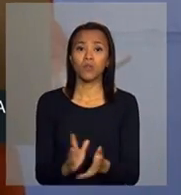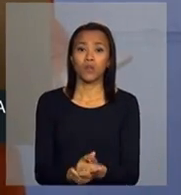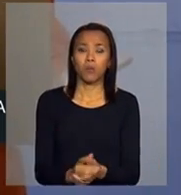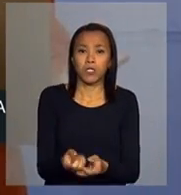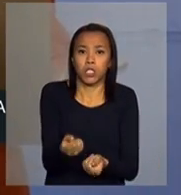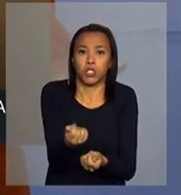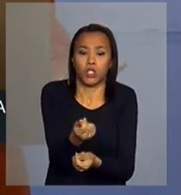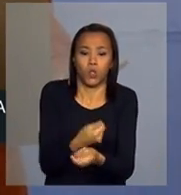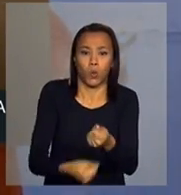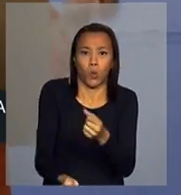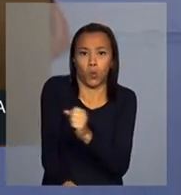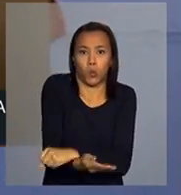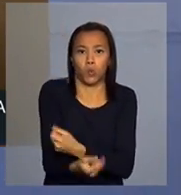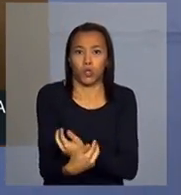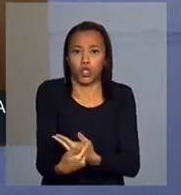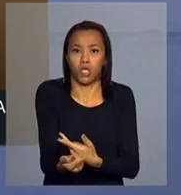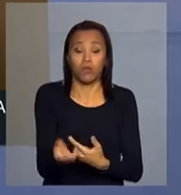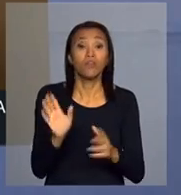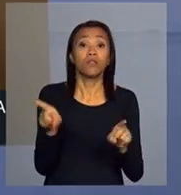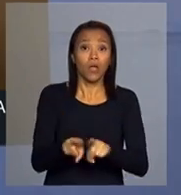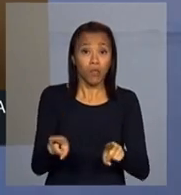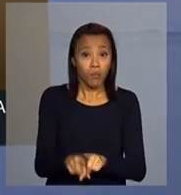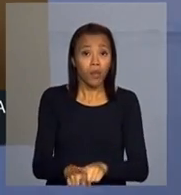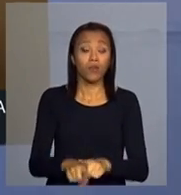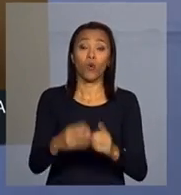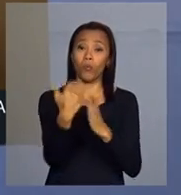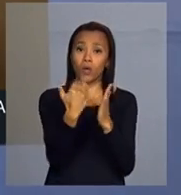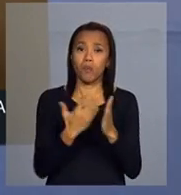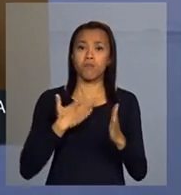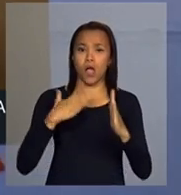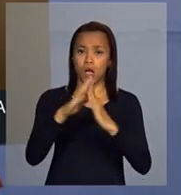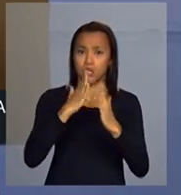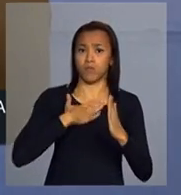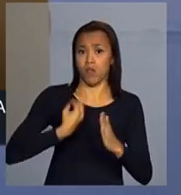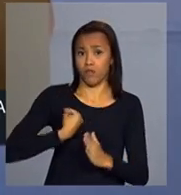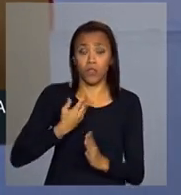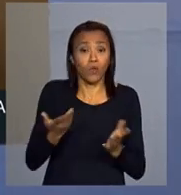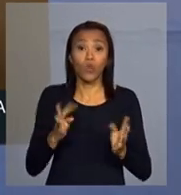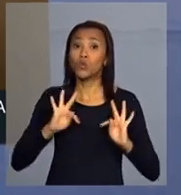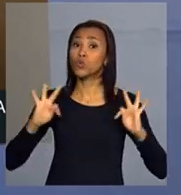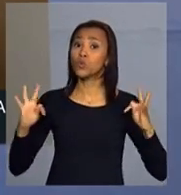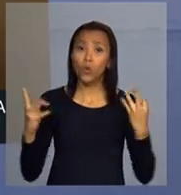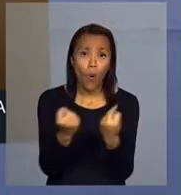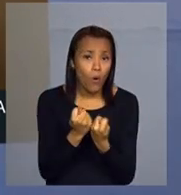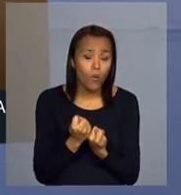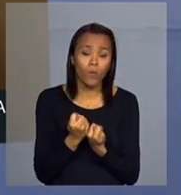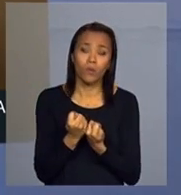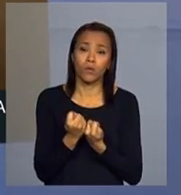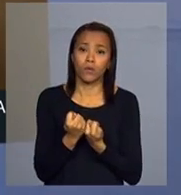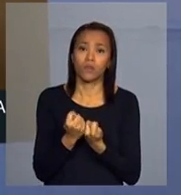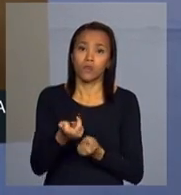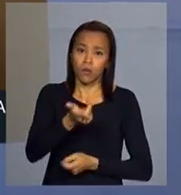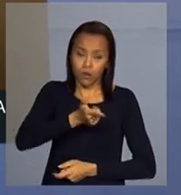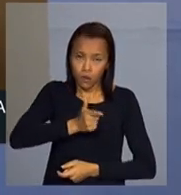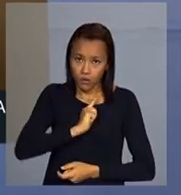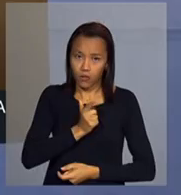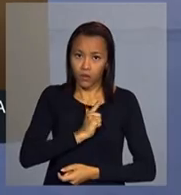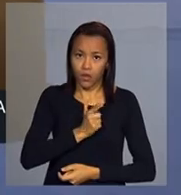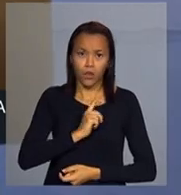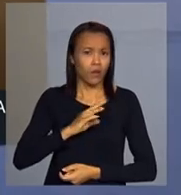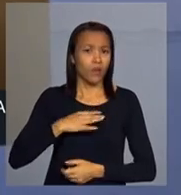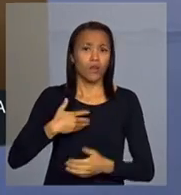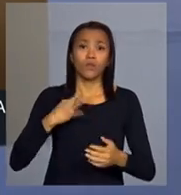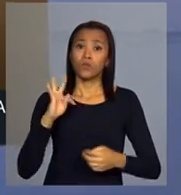com o clientelismo no Minha Casa Minha Vida. Todo mundo que tem, todo